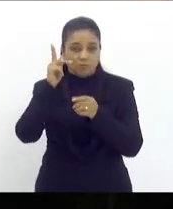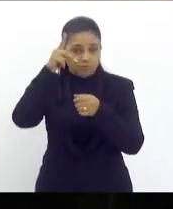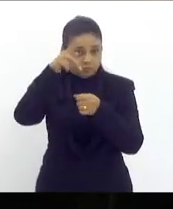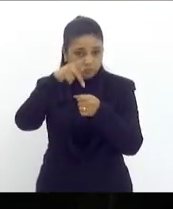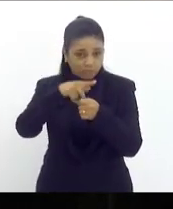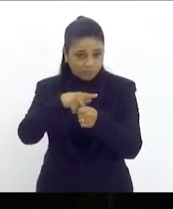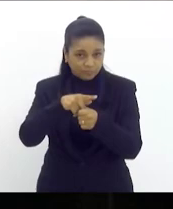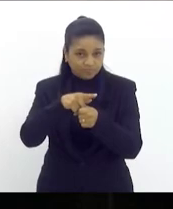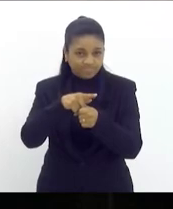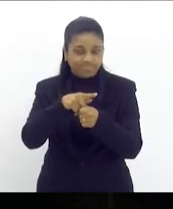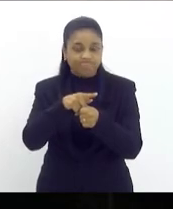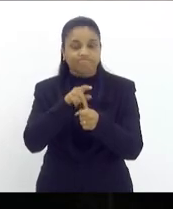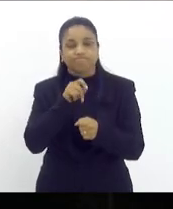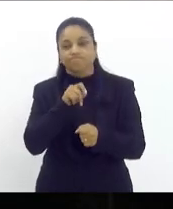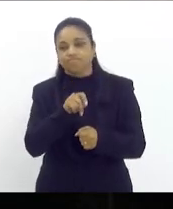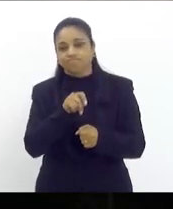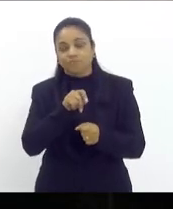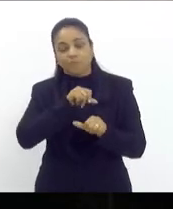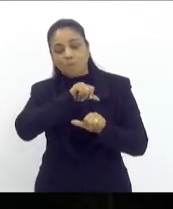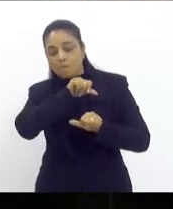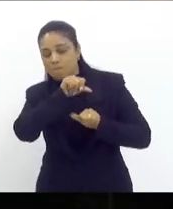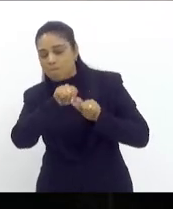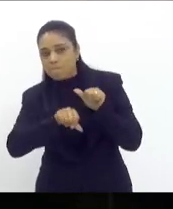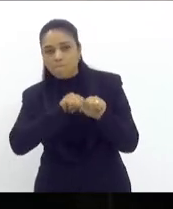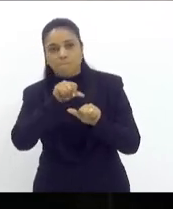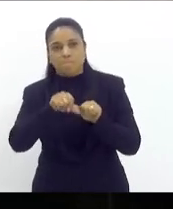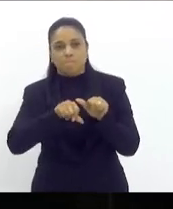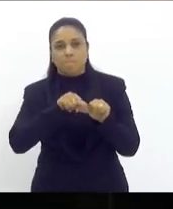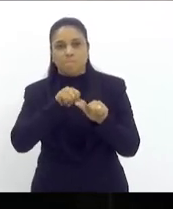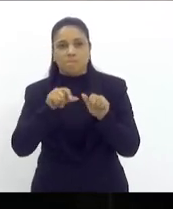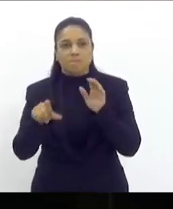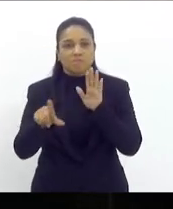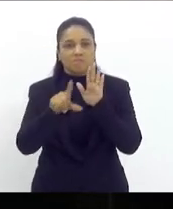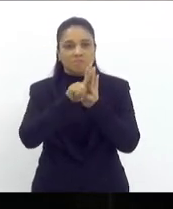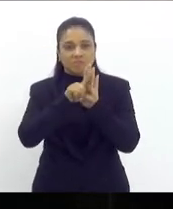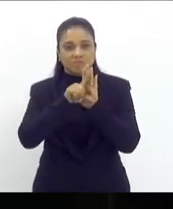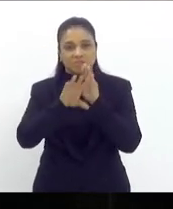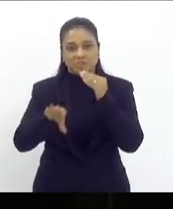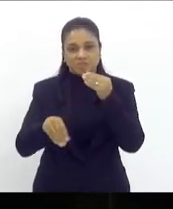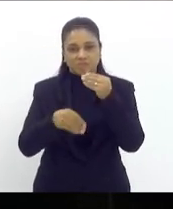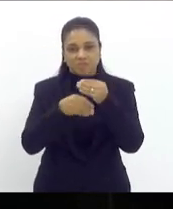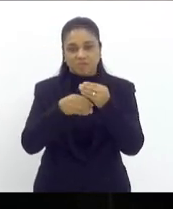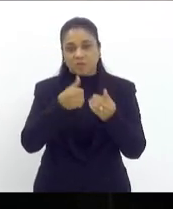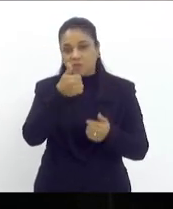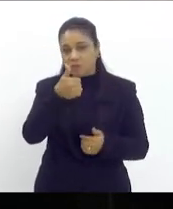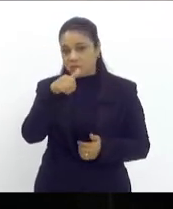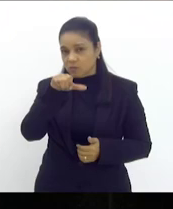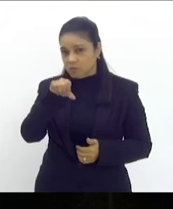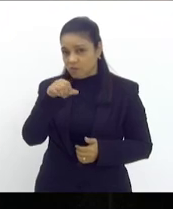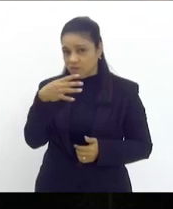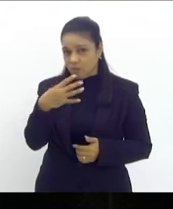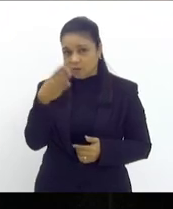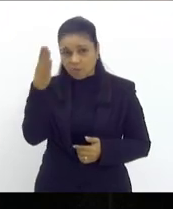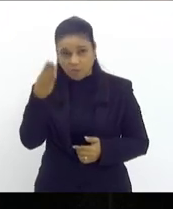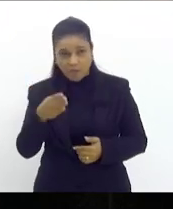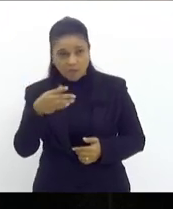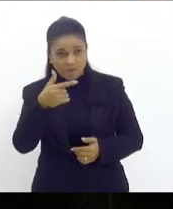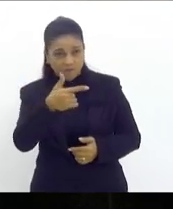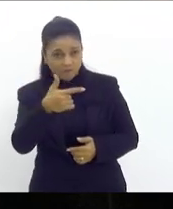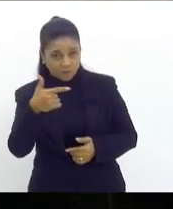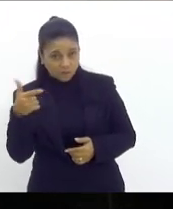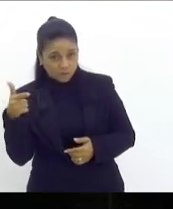abruptamente alteradas pela lei complementar 194 de 2022